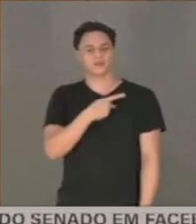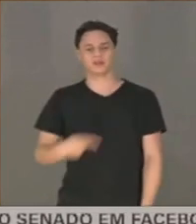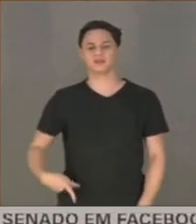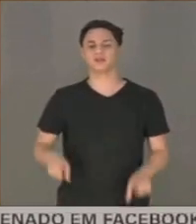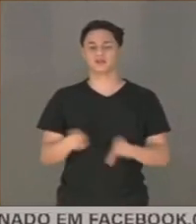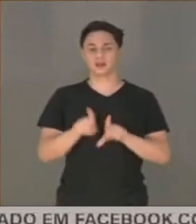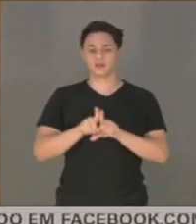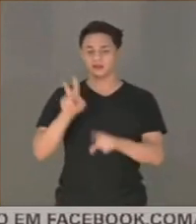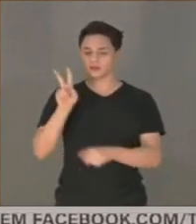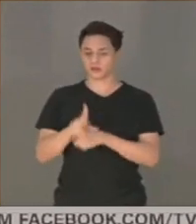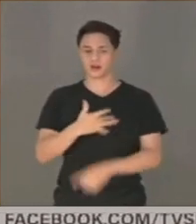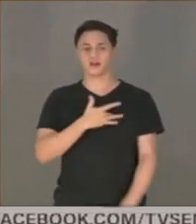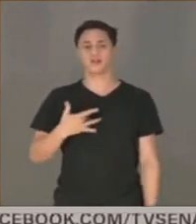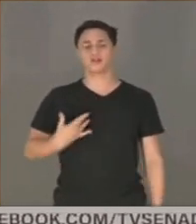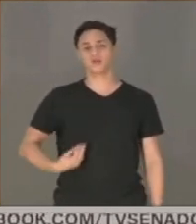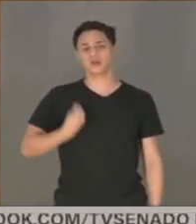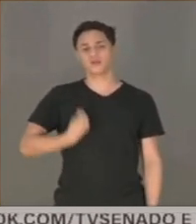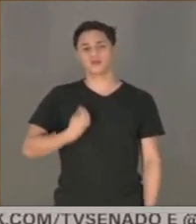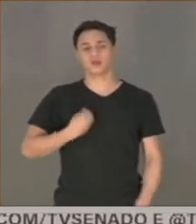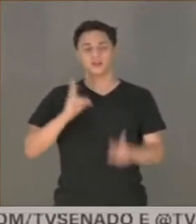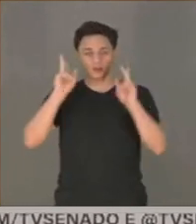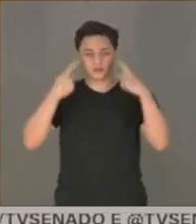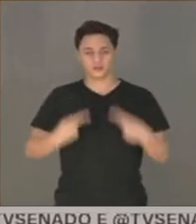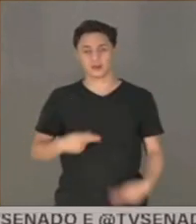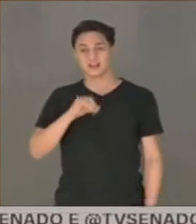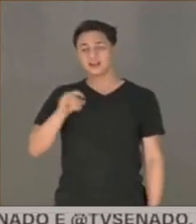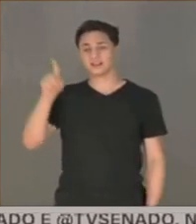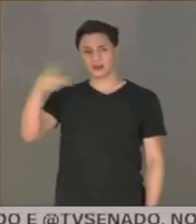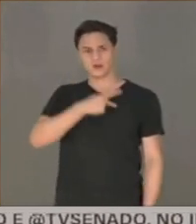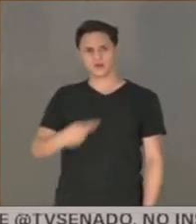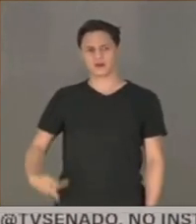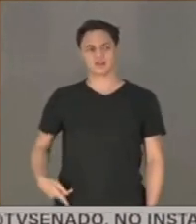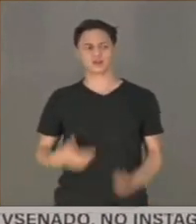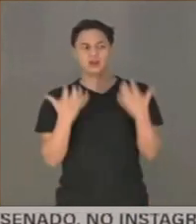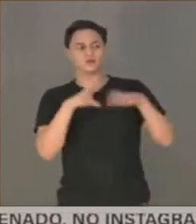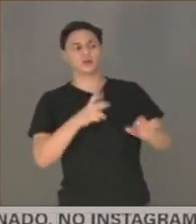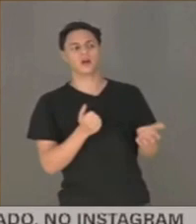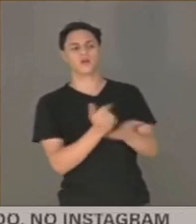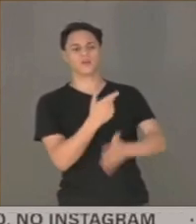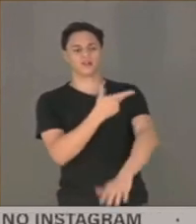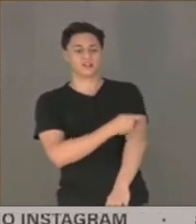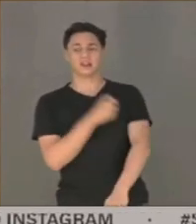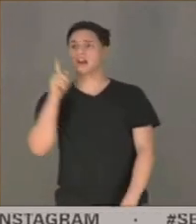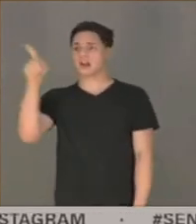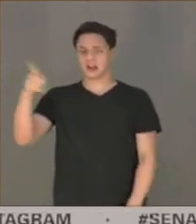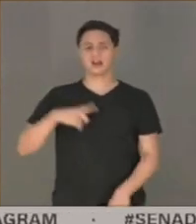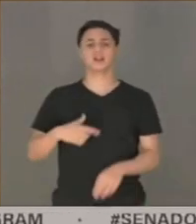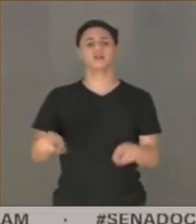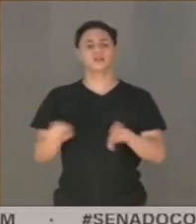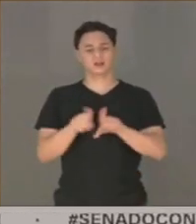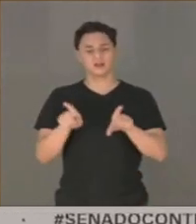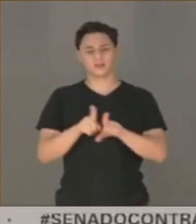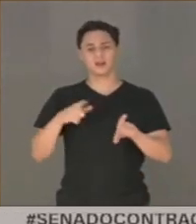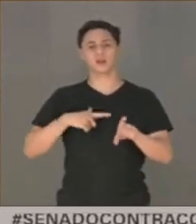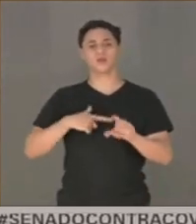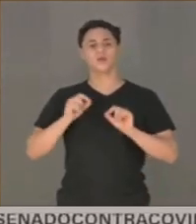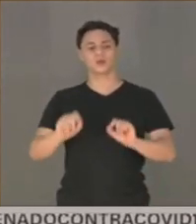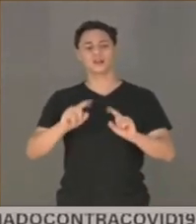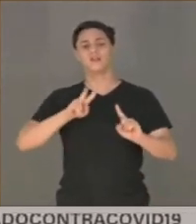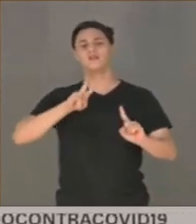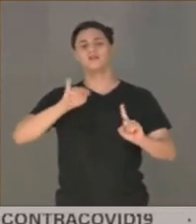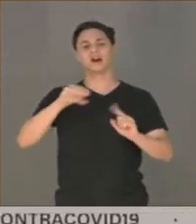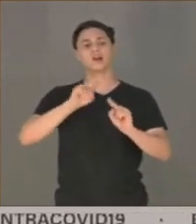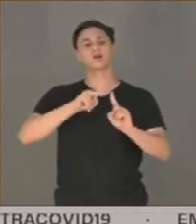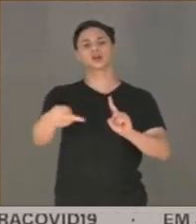humana, o respeito à integridade física e à saúde. E se o Presidente opta por não adquirir vacina, ele está dando causa a um nexo causal entre a